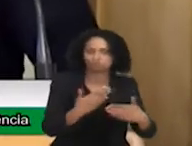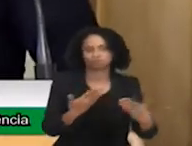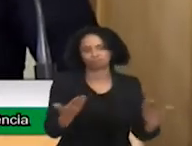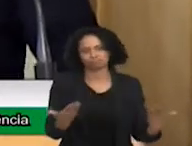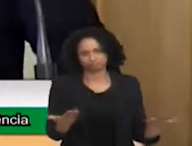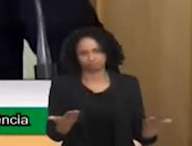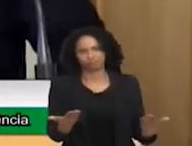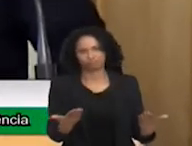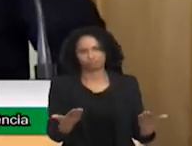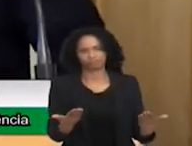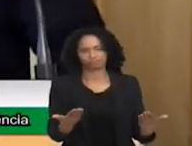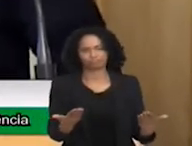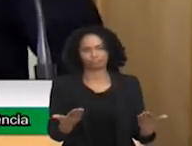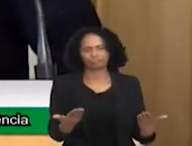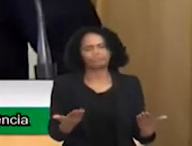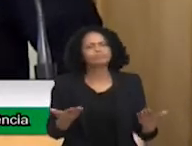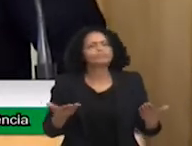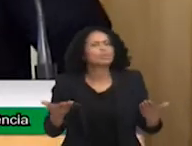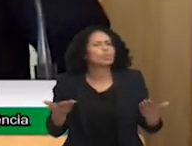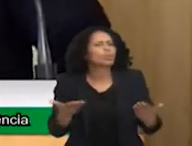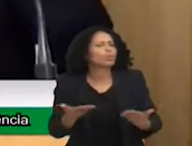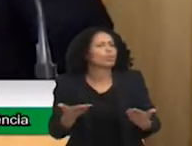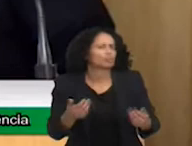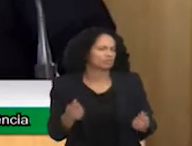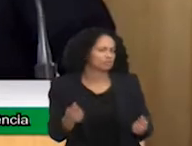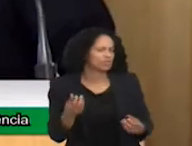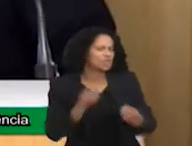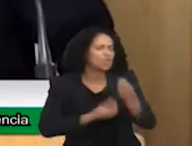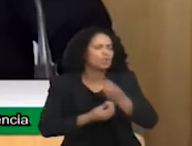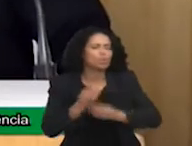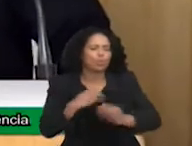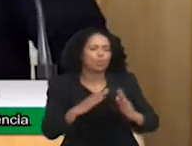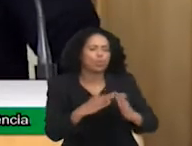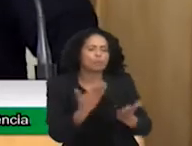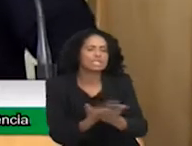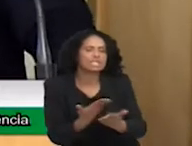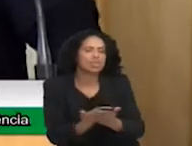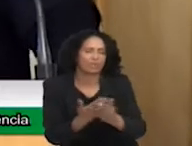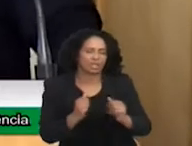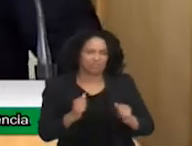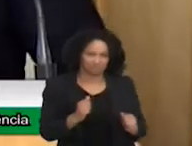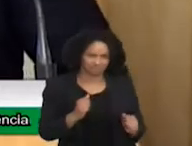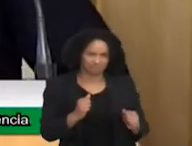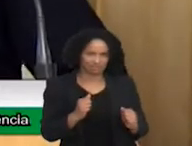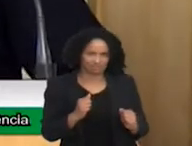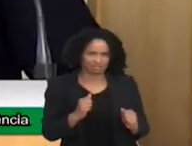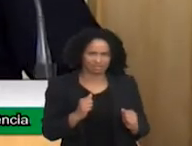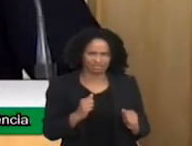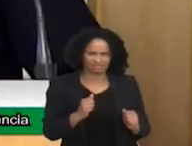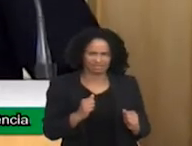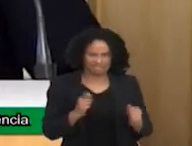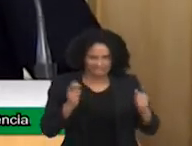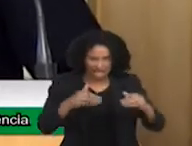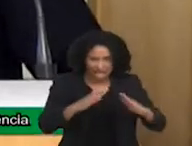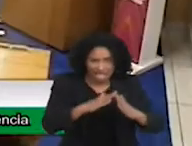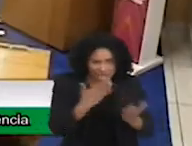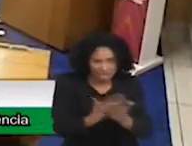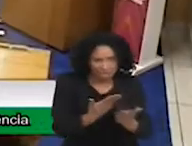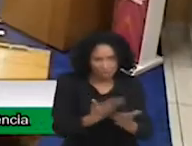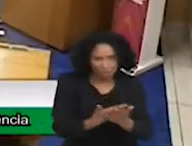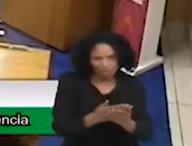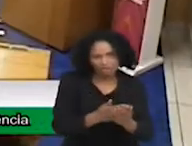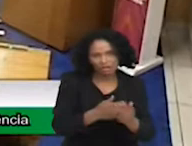escola? O aluno que tem que se adaptar à escola. Não é a escola que tem que adaptar o aluno. Tem como isso dar certo para a inclusão?